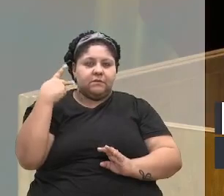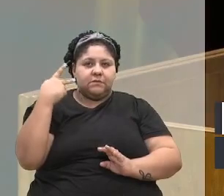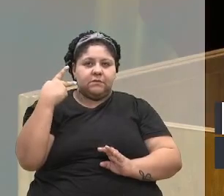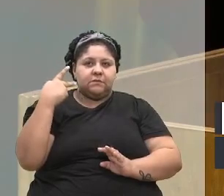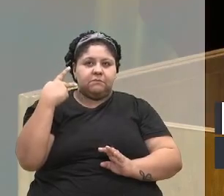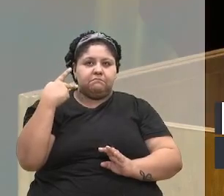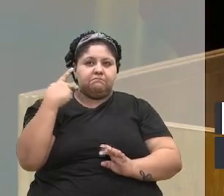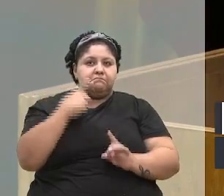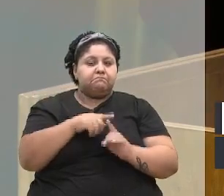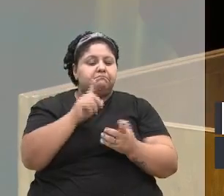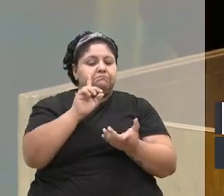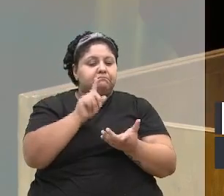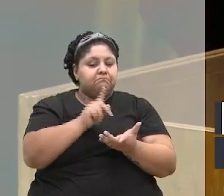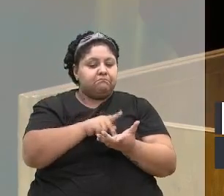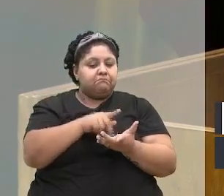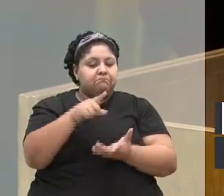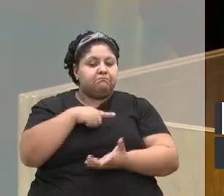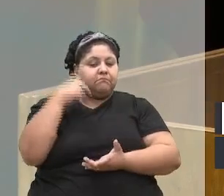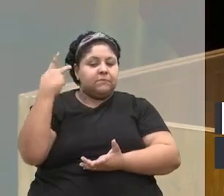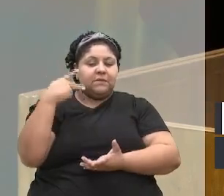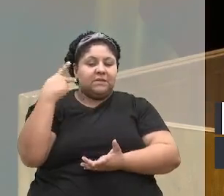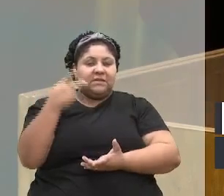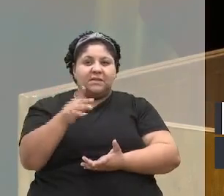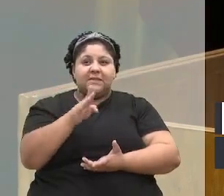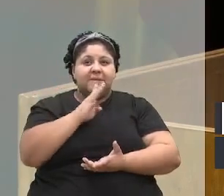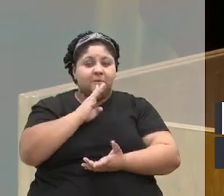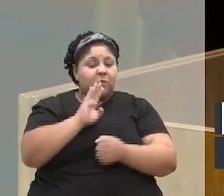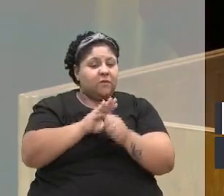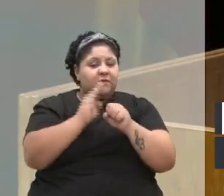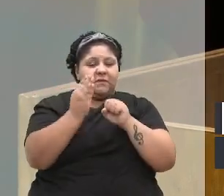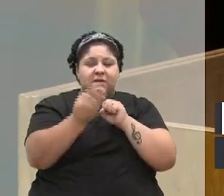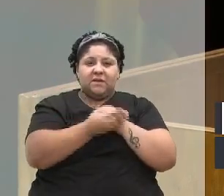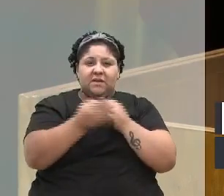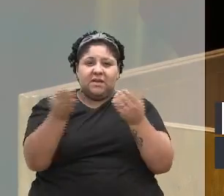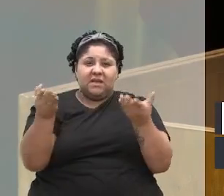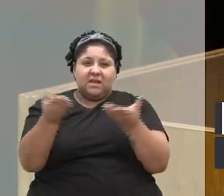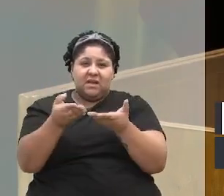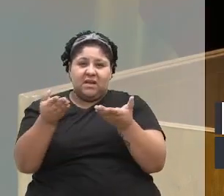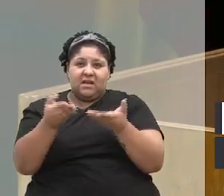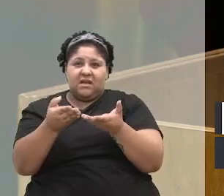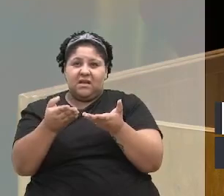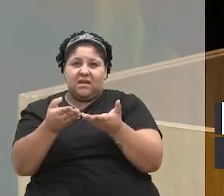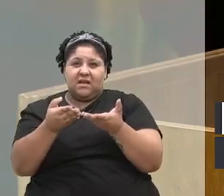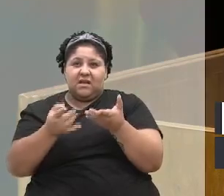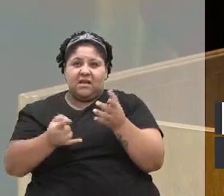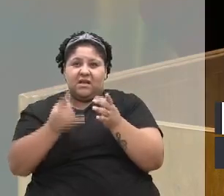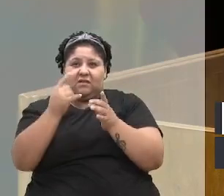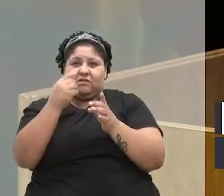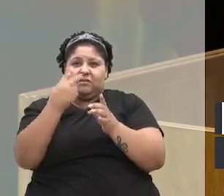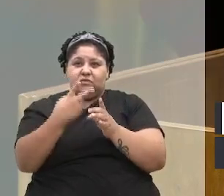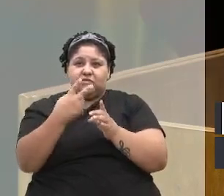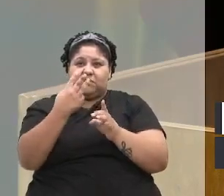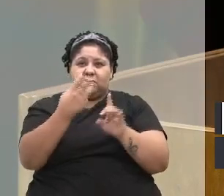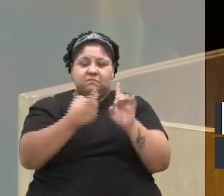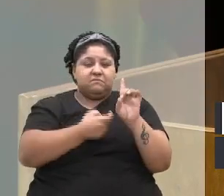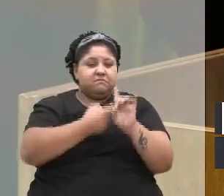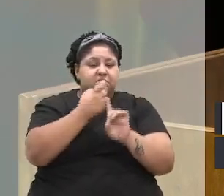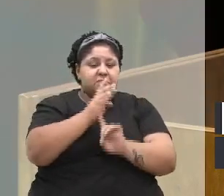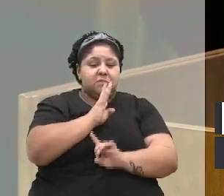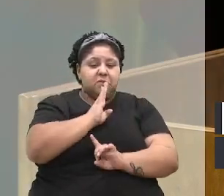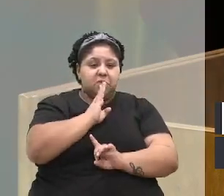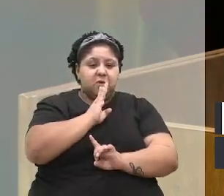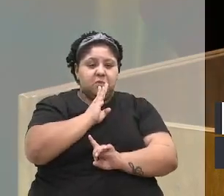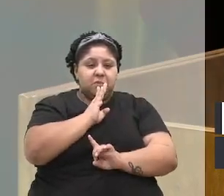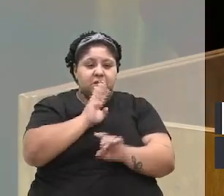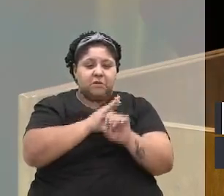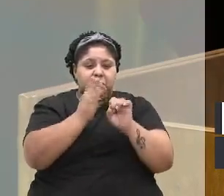sinceramente, tem vereadores aqui que de fato nem conhecem bairros. E agora, nesses últimos dois, três meses, começaram a conhecer os bairros de